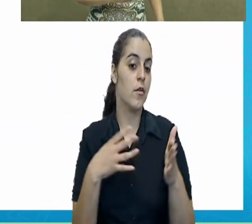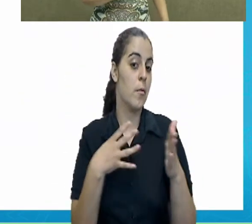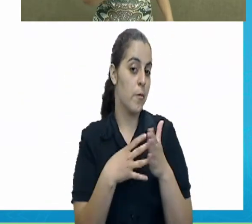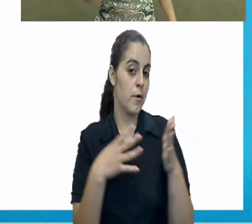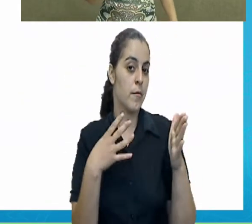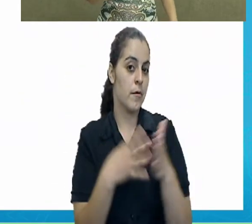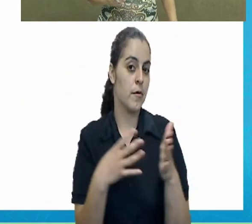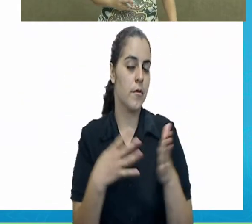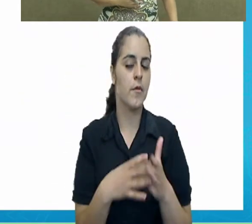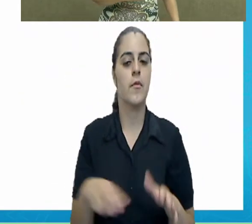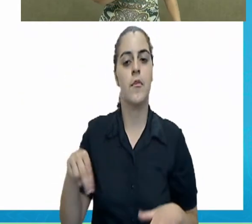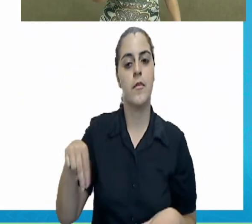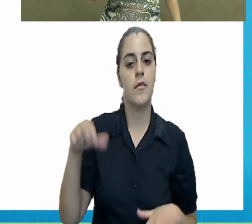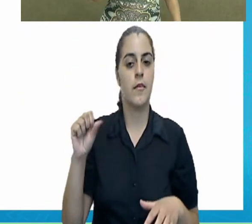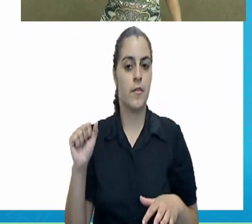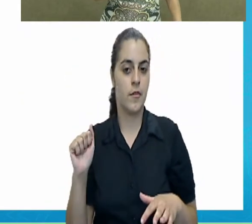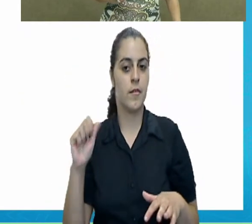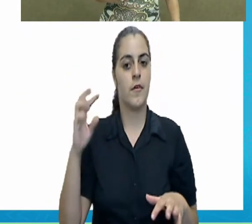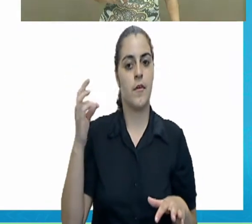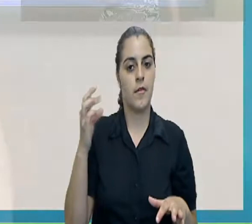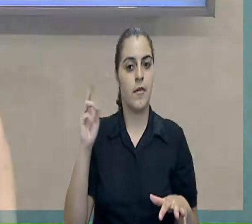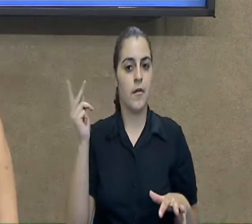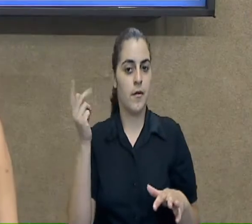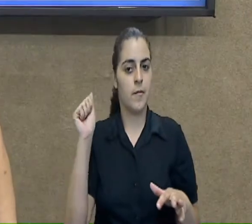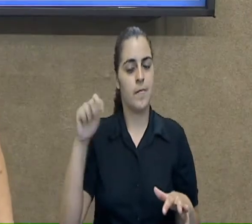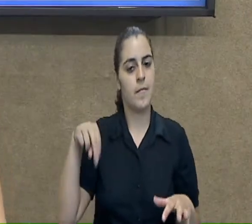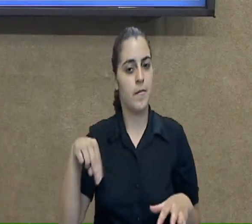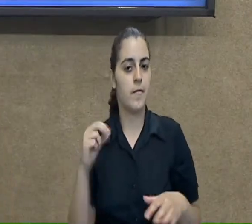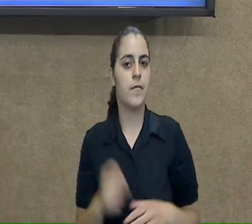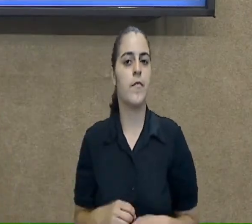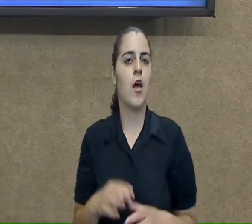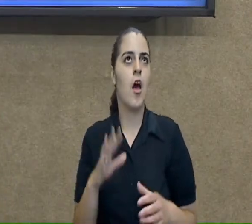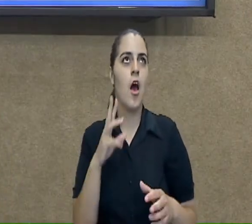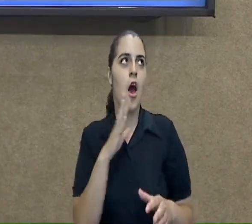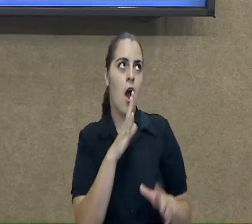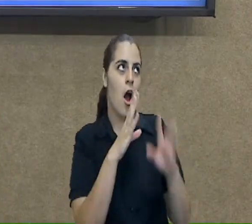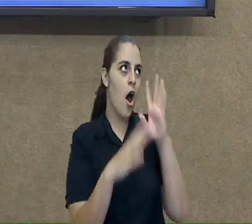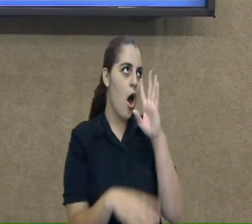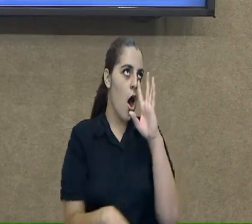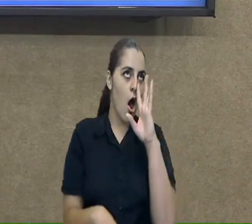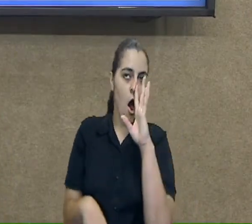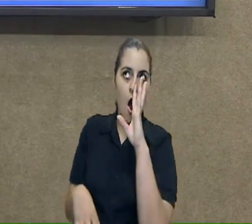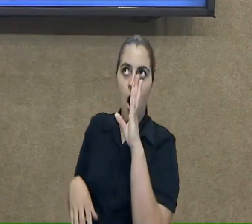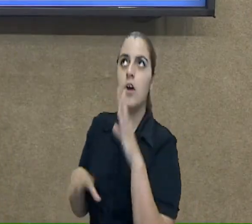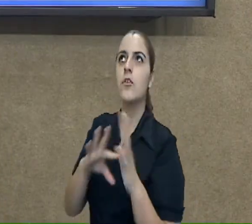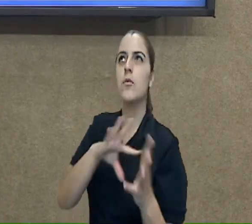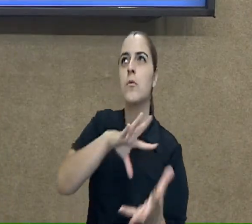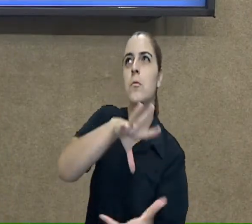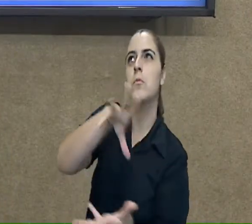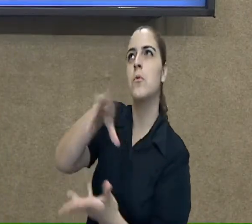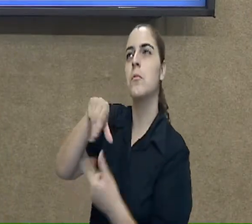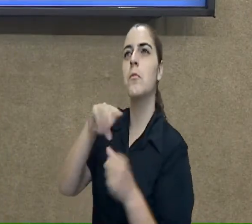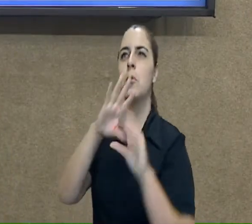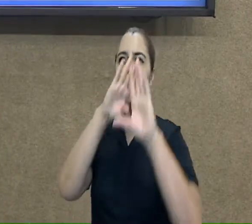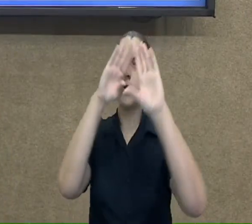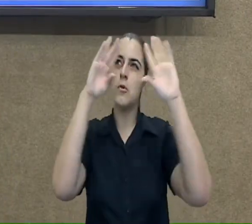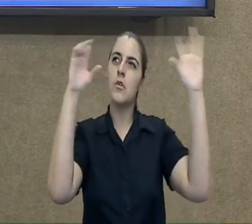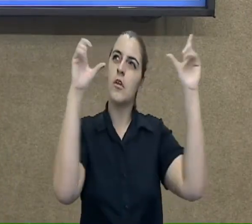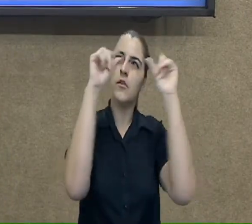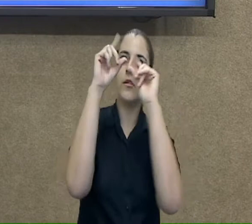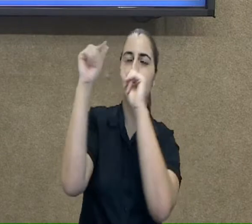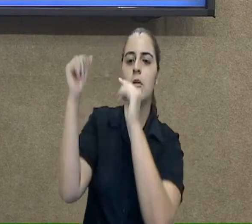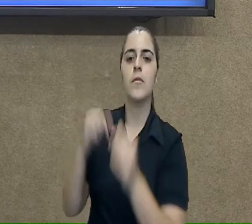Então o Natan nada mais é que um apreciador do universo, considerado